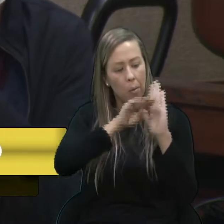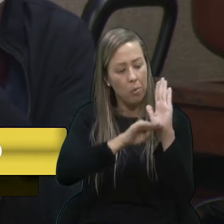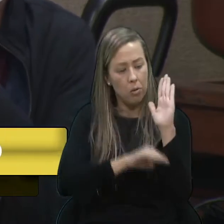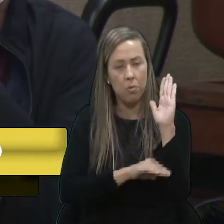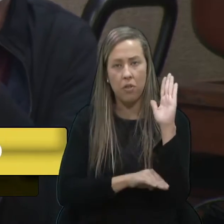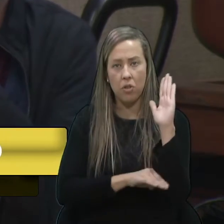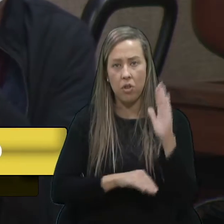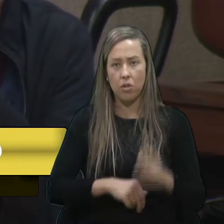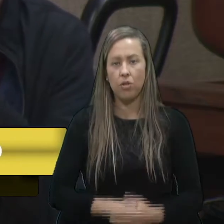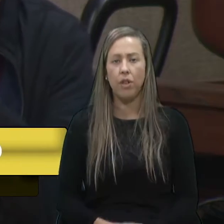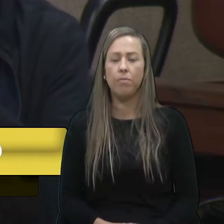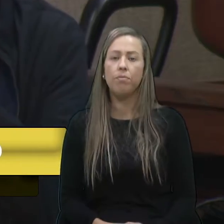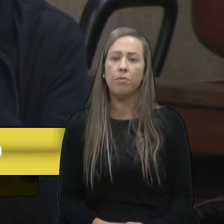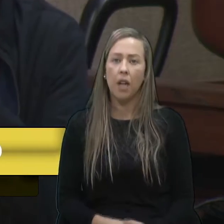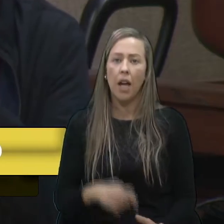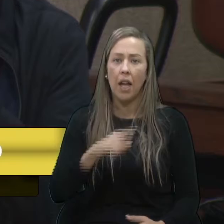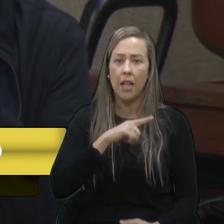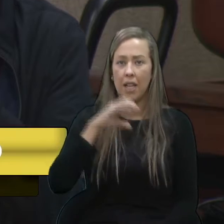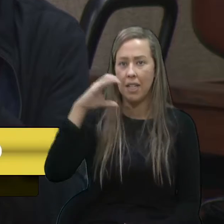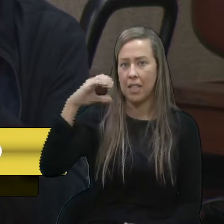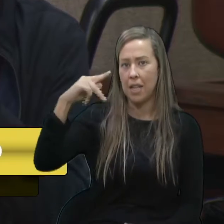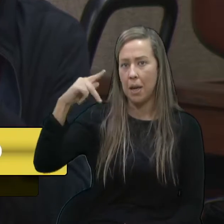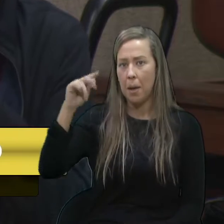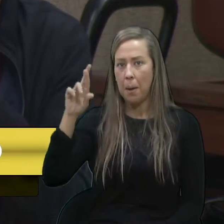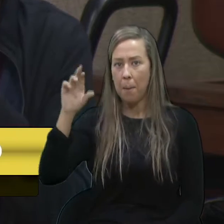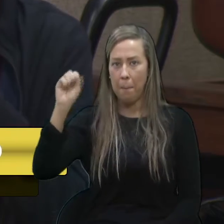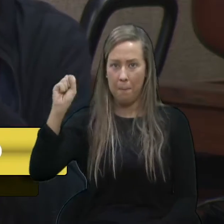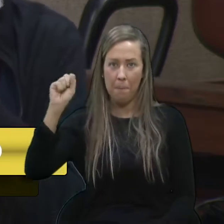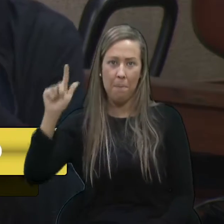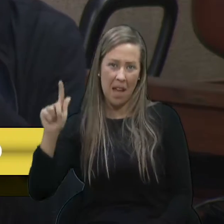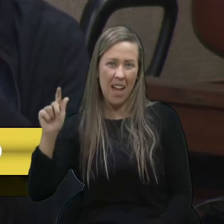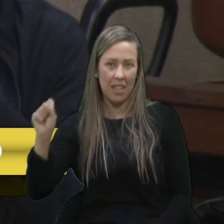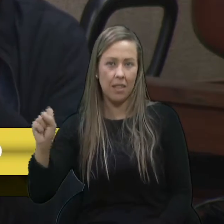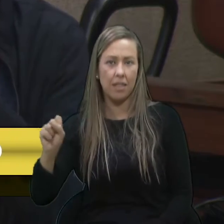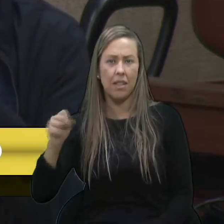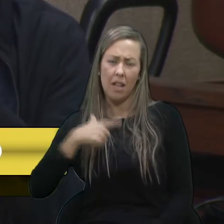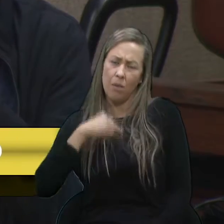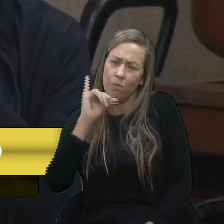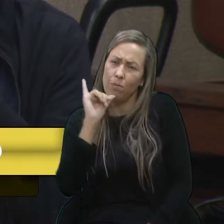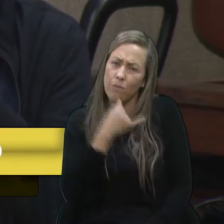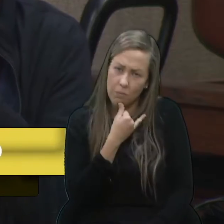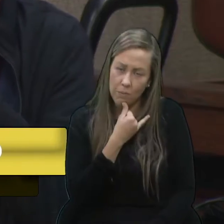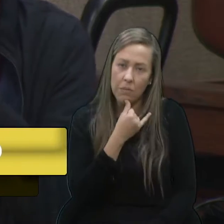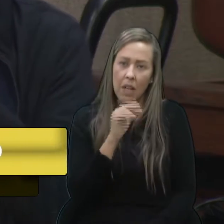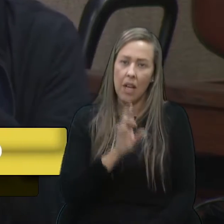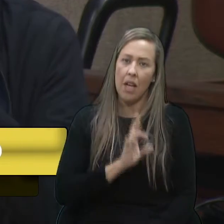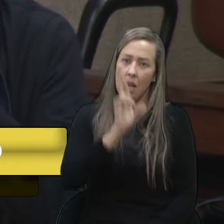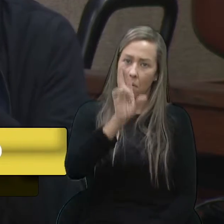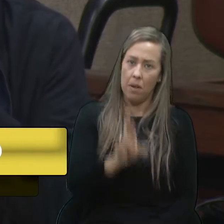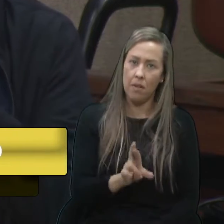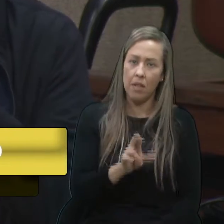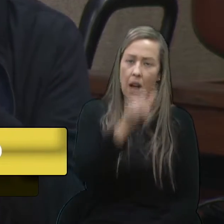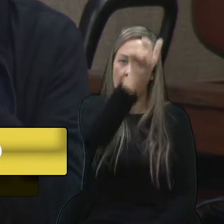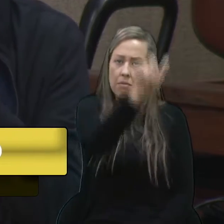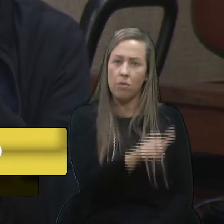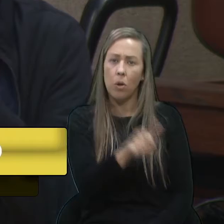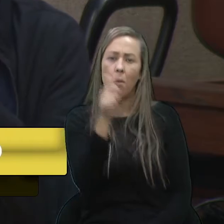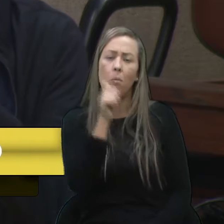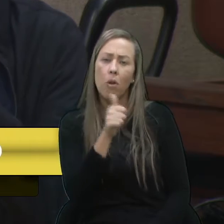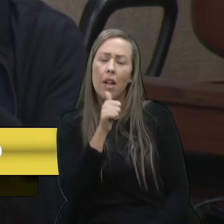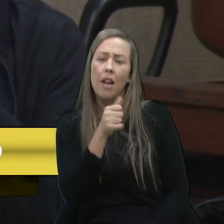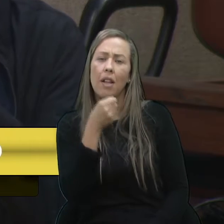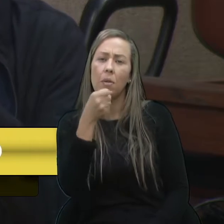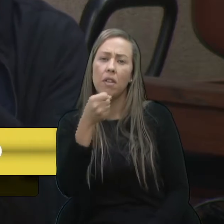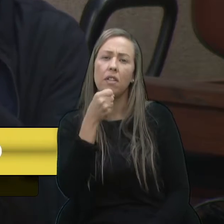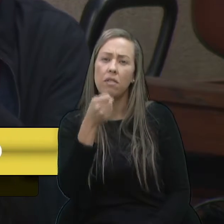Existe aquela classe dos Cepers, que eu lamento profundamente ser representada por aquela senhora, que deu, inclusive, uma